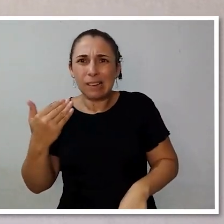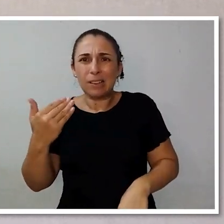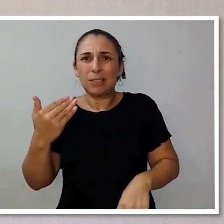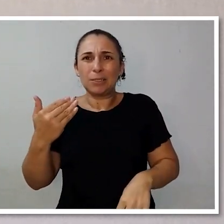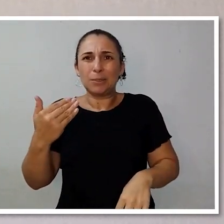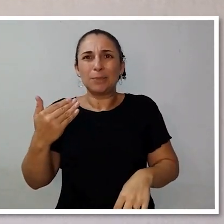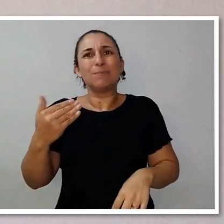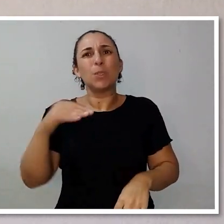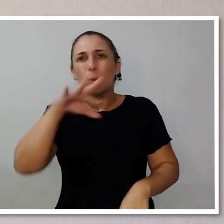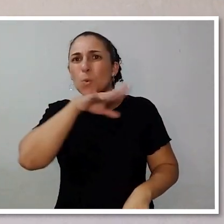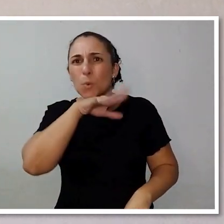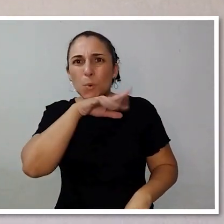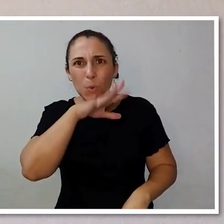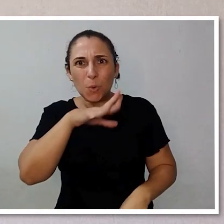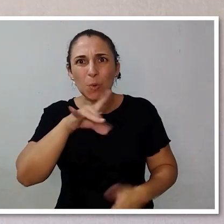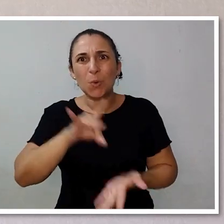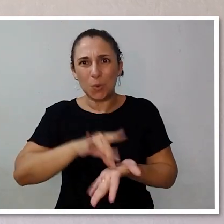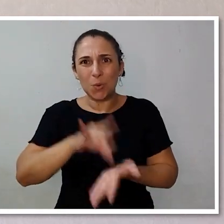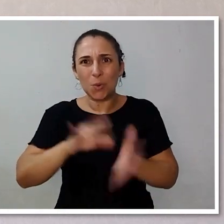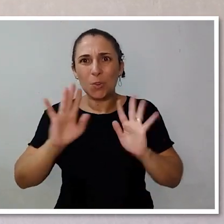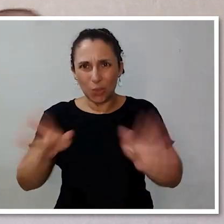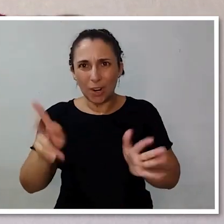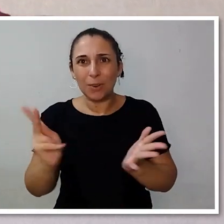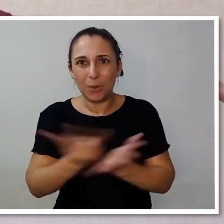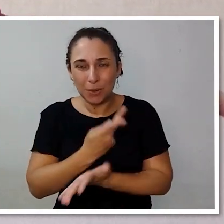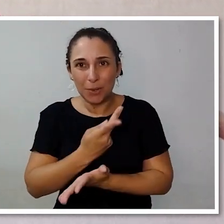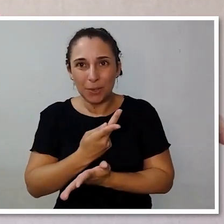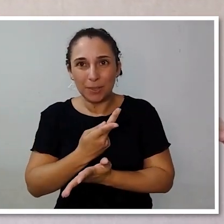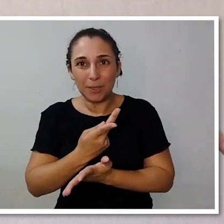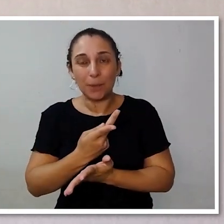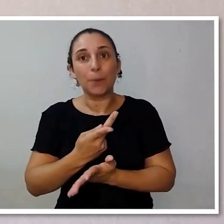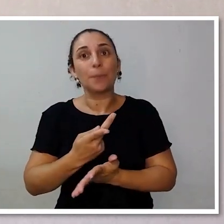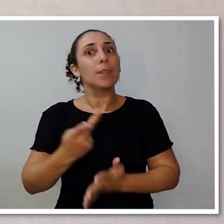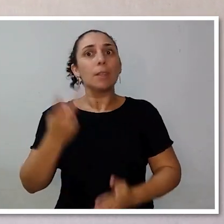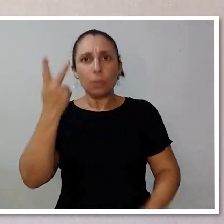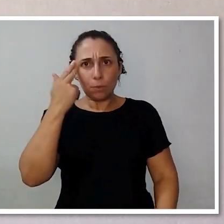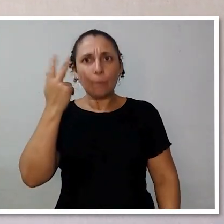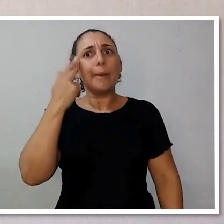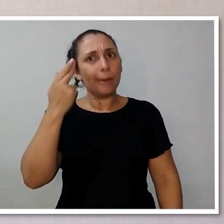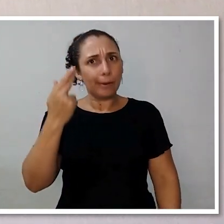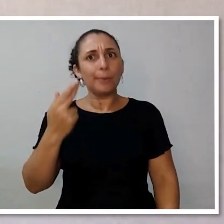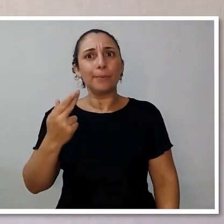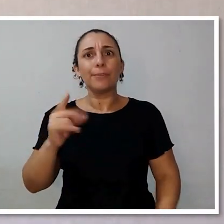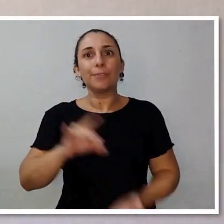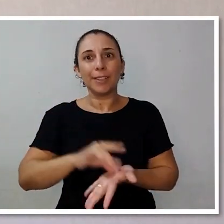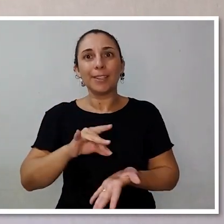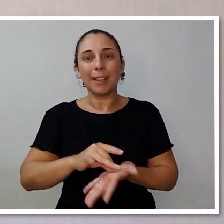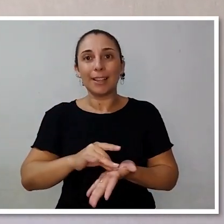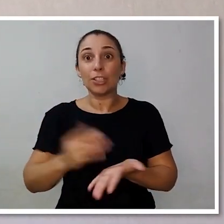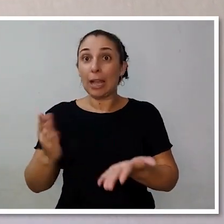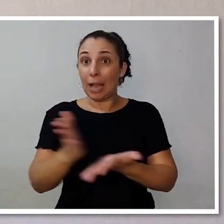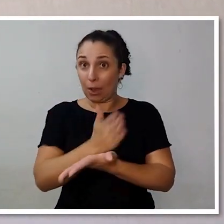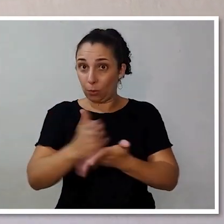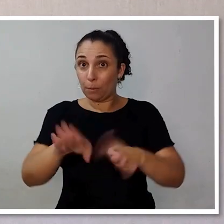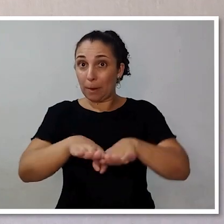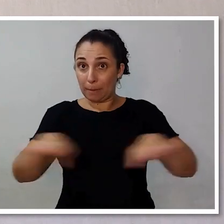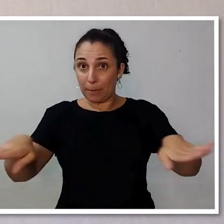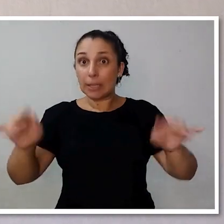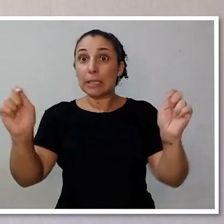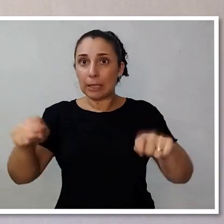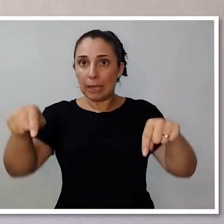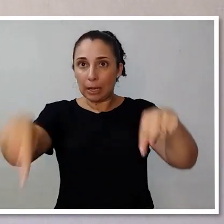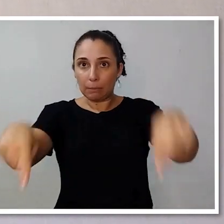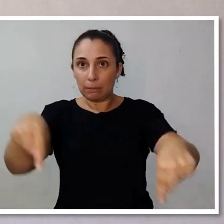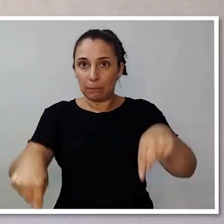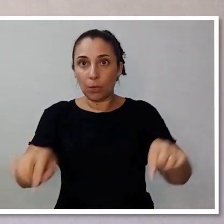Ou seja, um dos pontos de apoio não estava no mesmo plano dos outros três. Isso é muito comum de acontecer. Por isso que algumas mesas têm